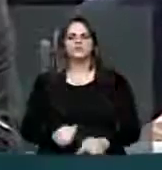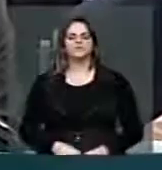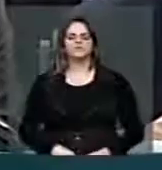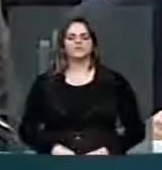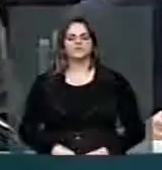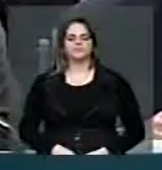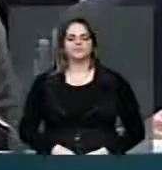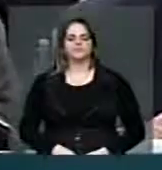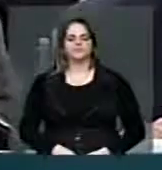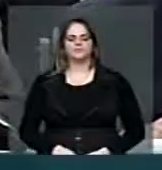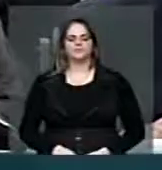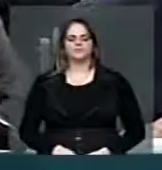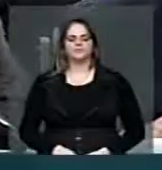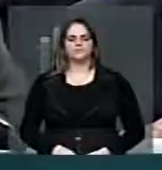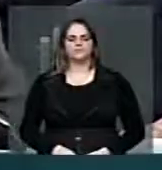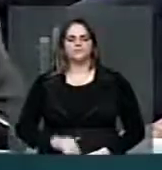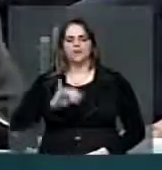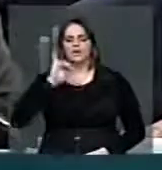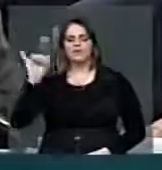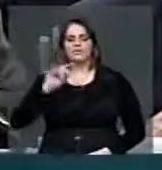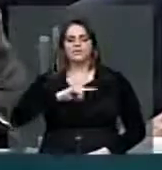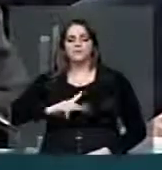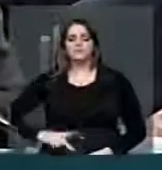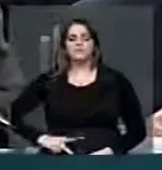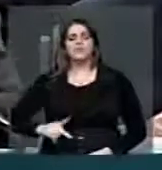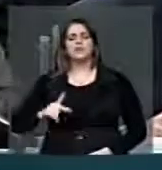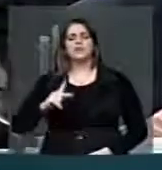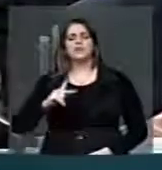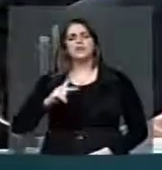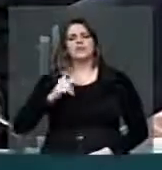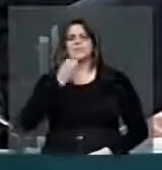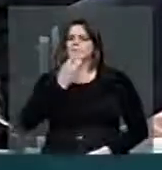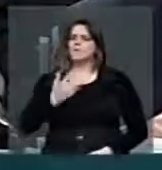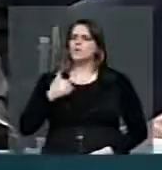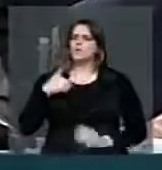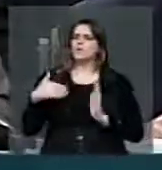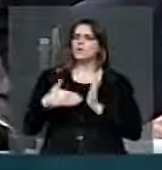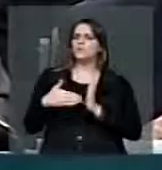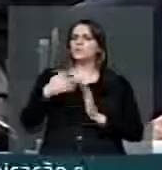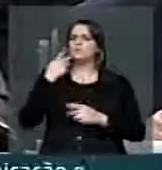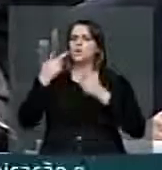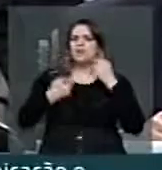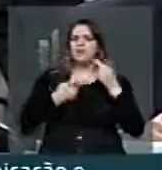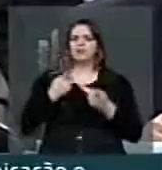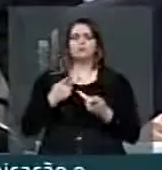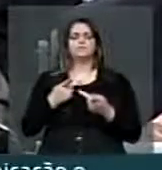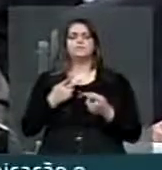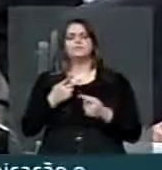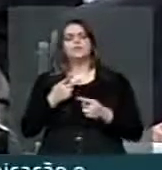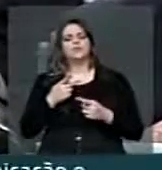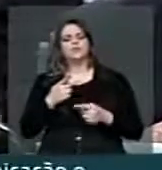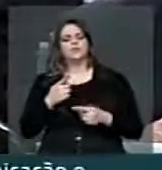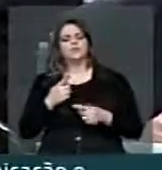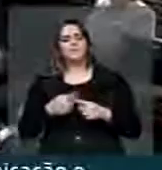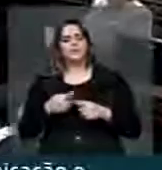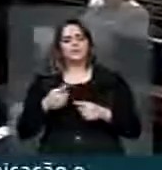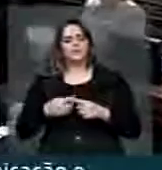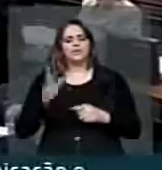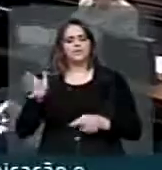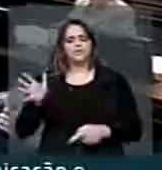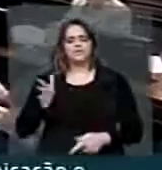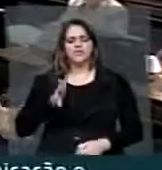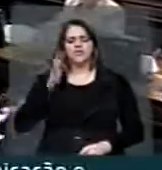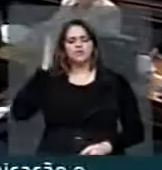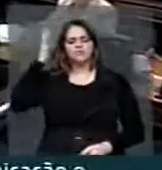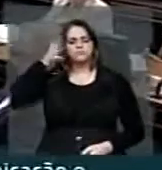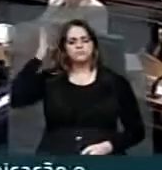Presidente, acho que foi bom falar por último, dentre os palestrantes aqui dessa